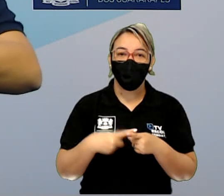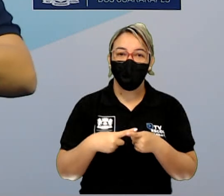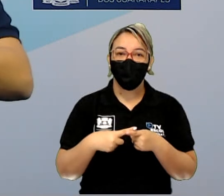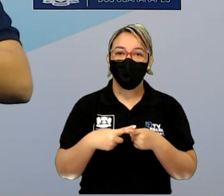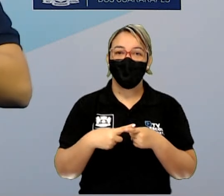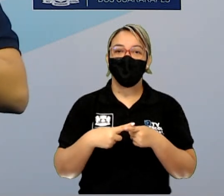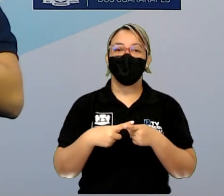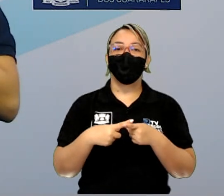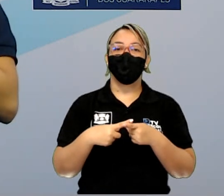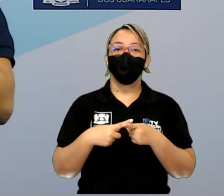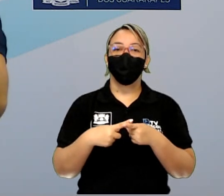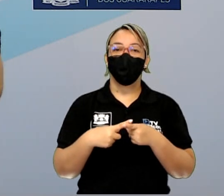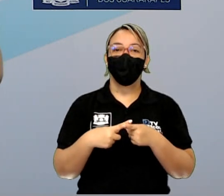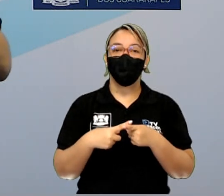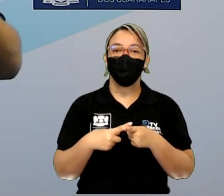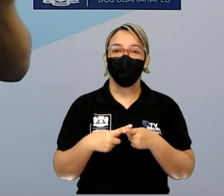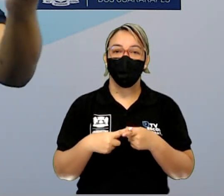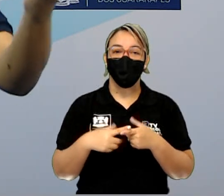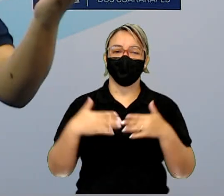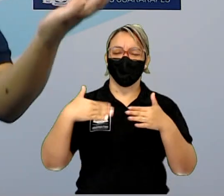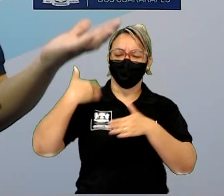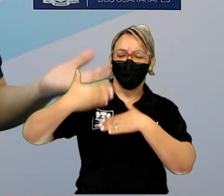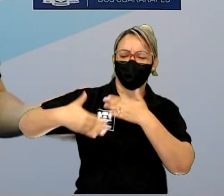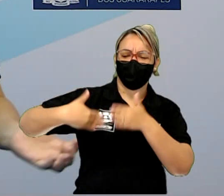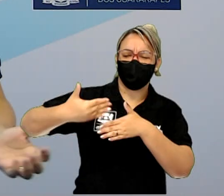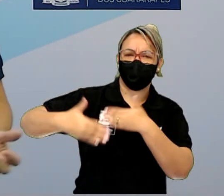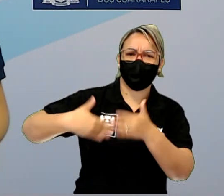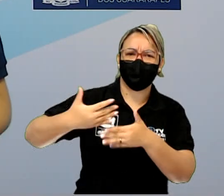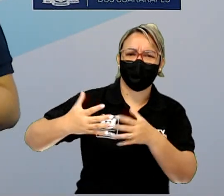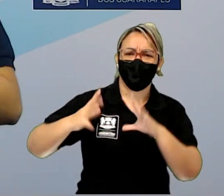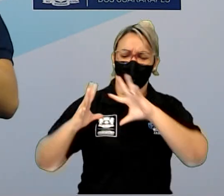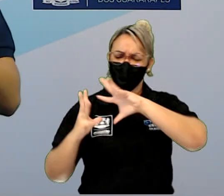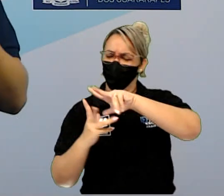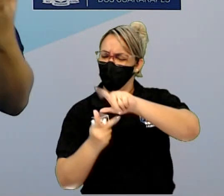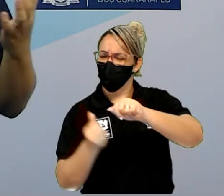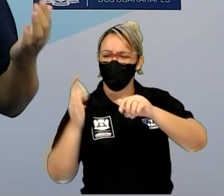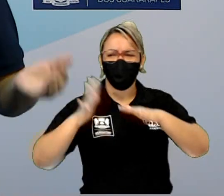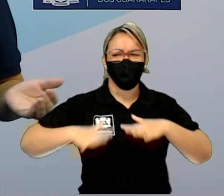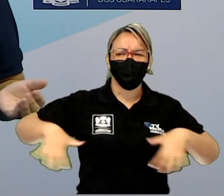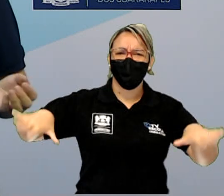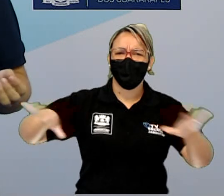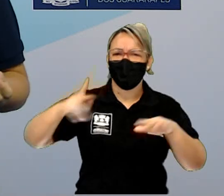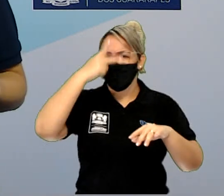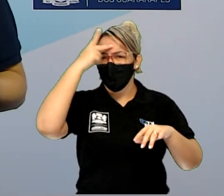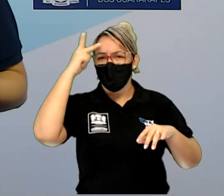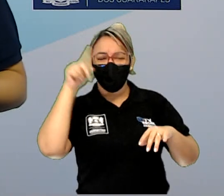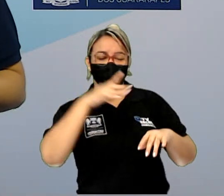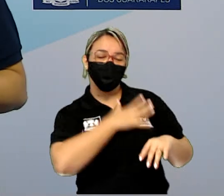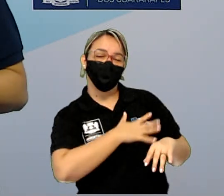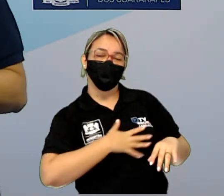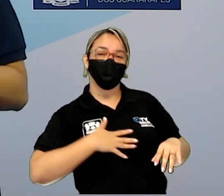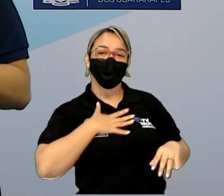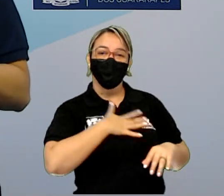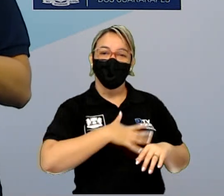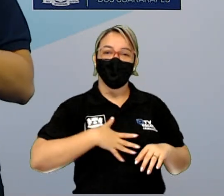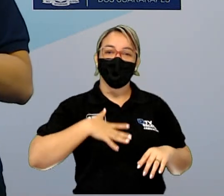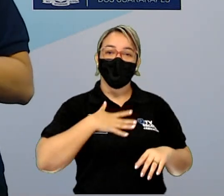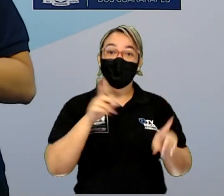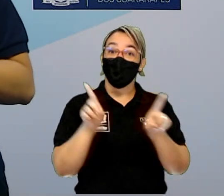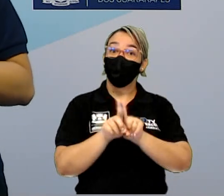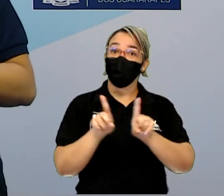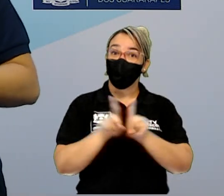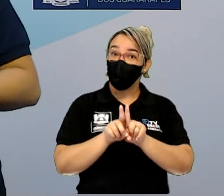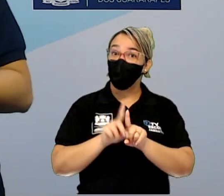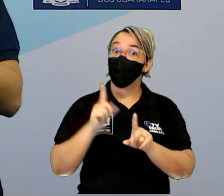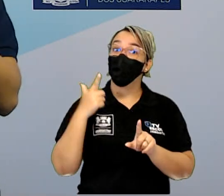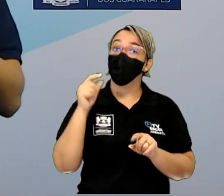passando aí essas histórias pelo mundo inteiro e agradando ao público, nós temos também um problema